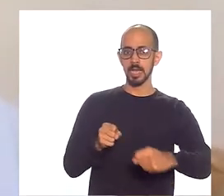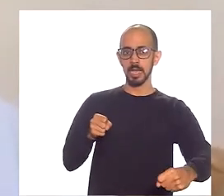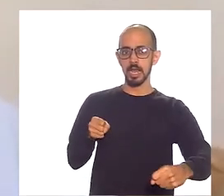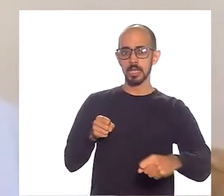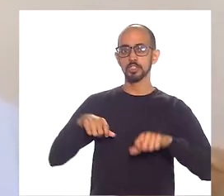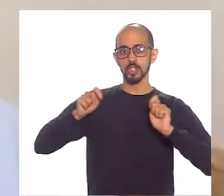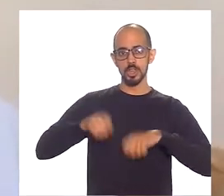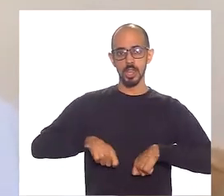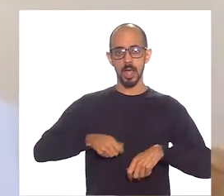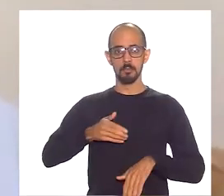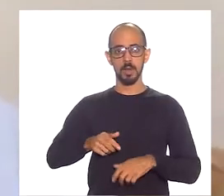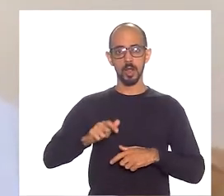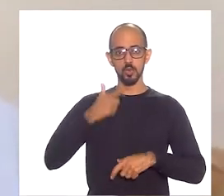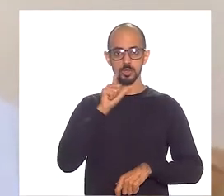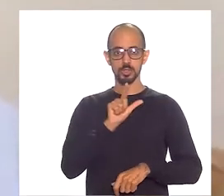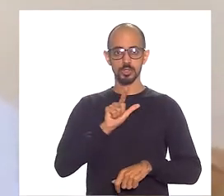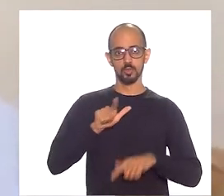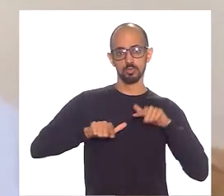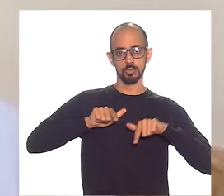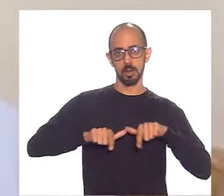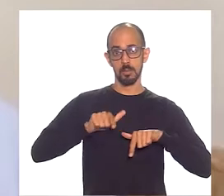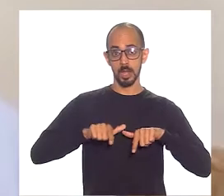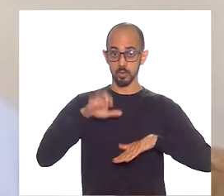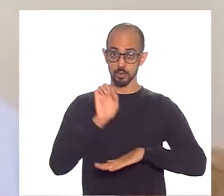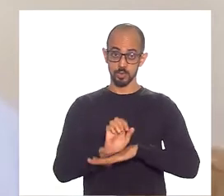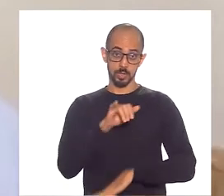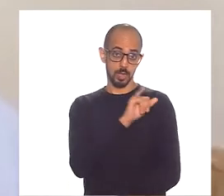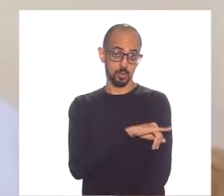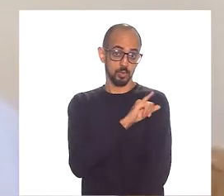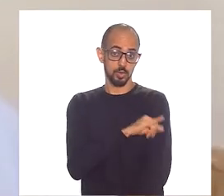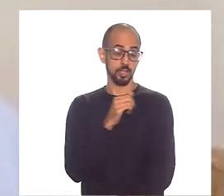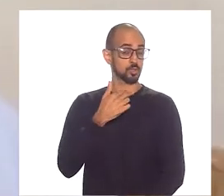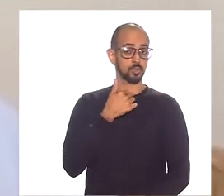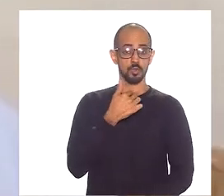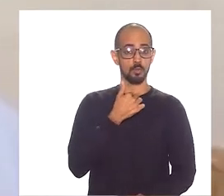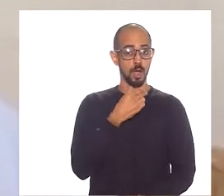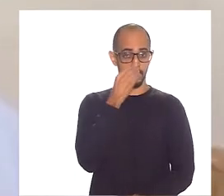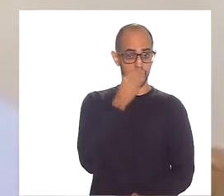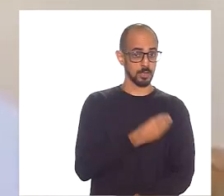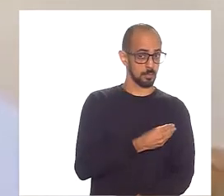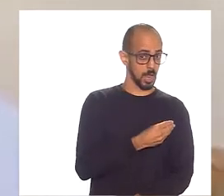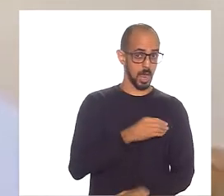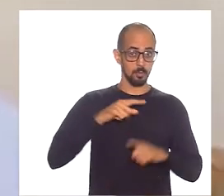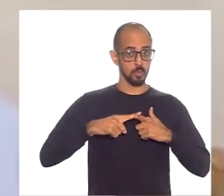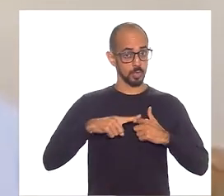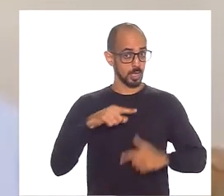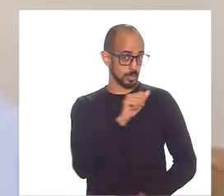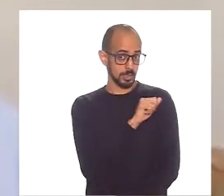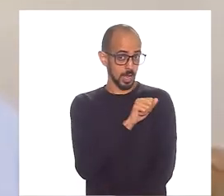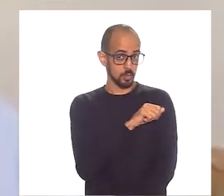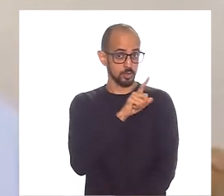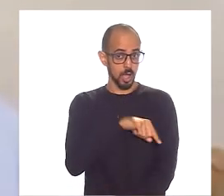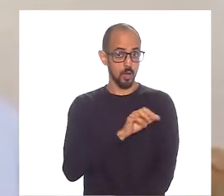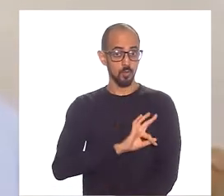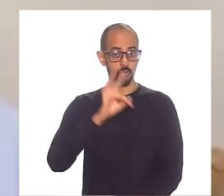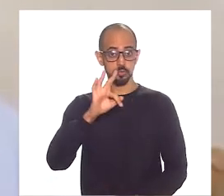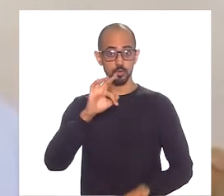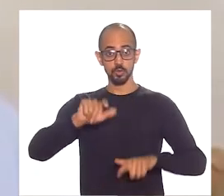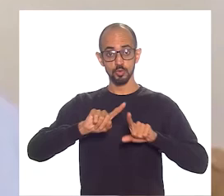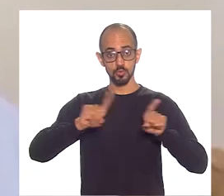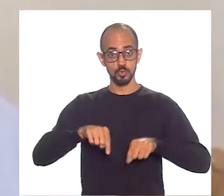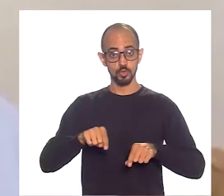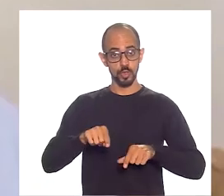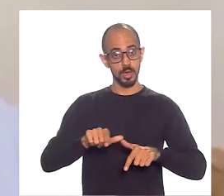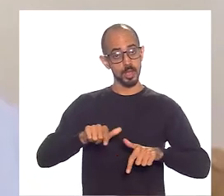trabalho. E para o Estado do Rio de Janeiro, a gente não pode deixar de pontuar que esses alunos são o futuro dos trabalhadores do Estado do Rio de Janeiro.